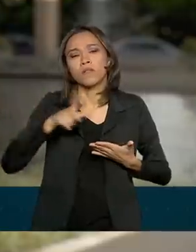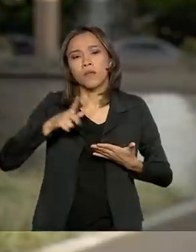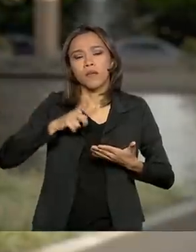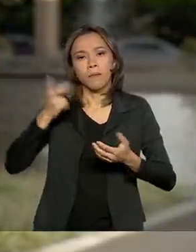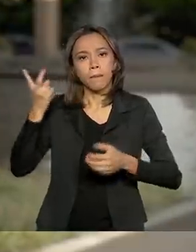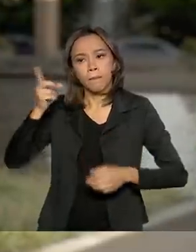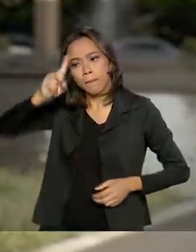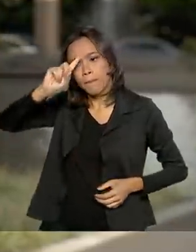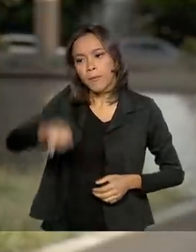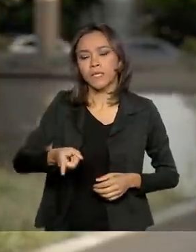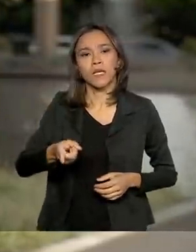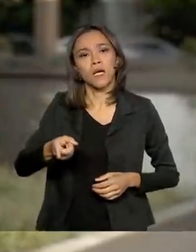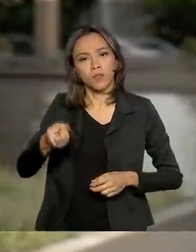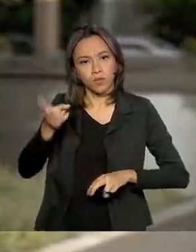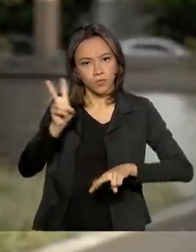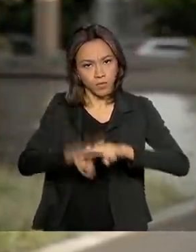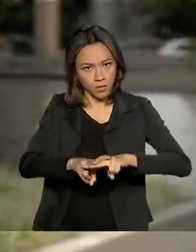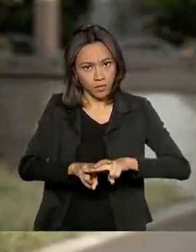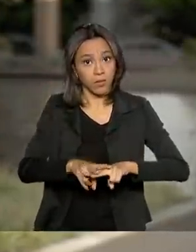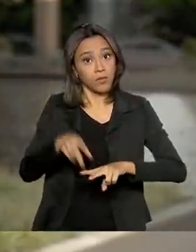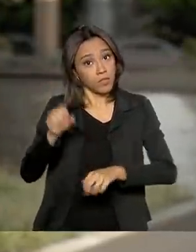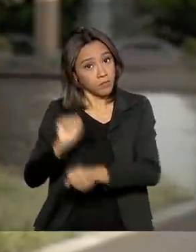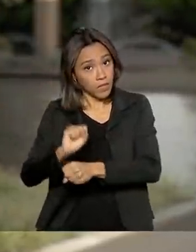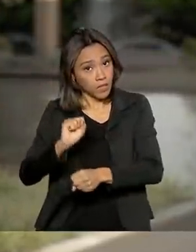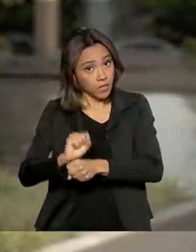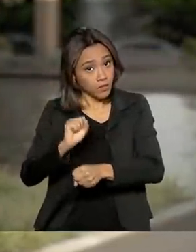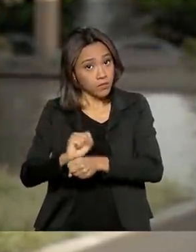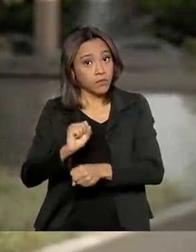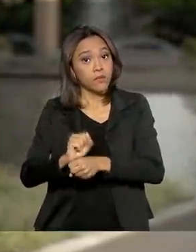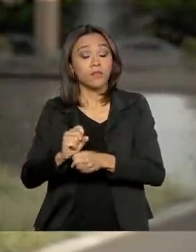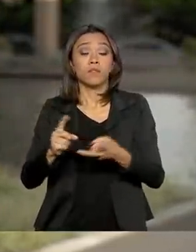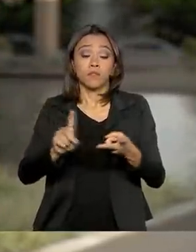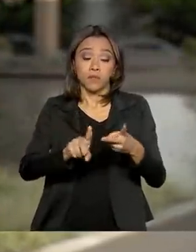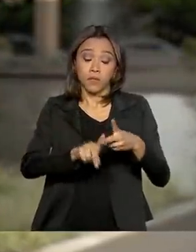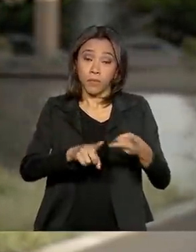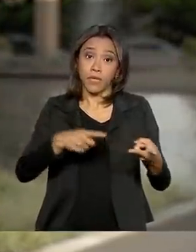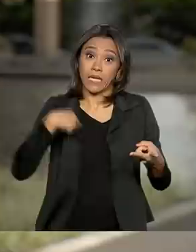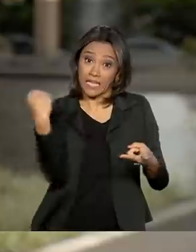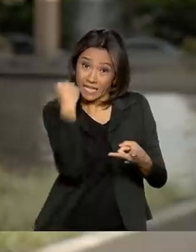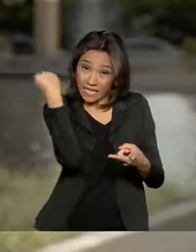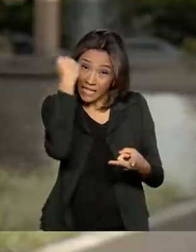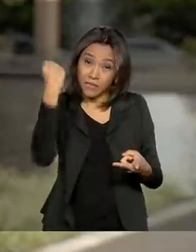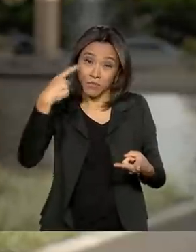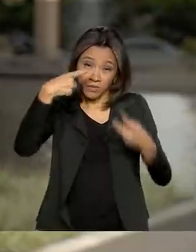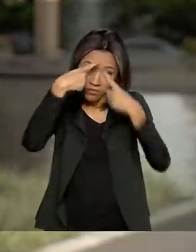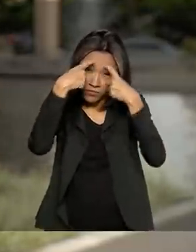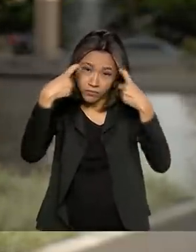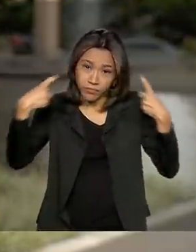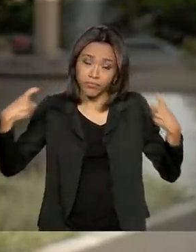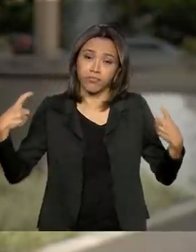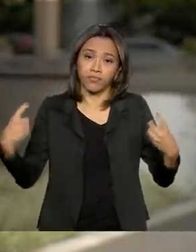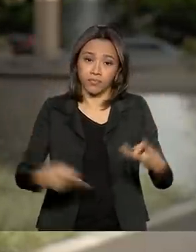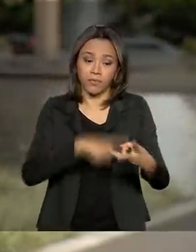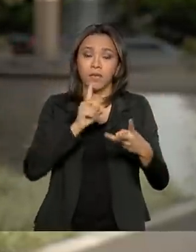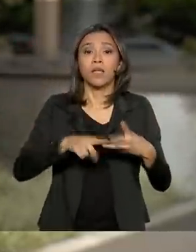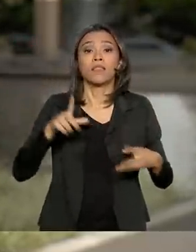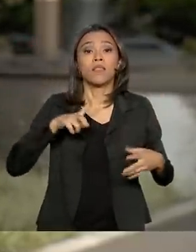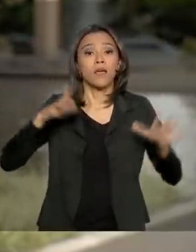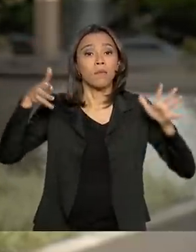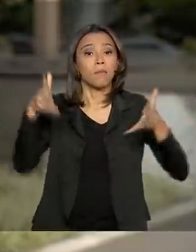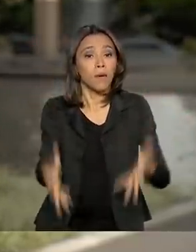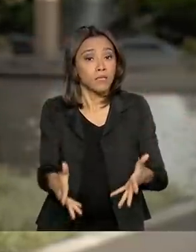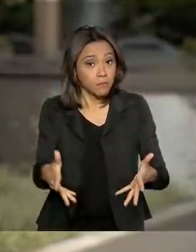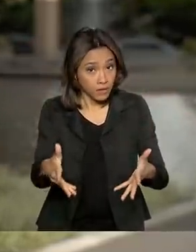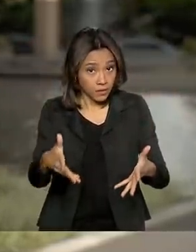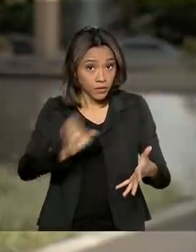aguardando o cumprimento, devem estar envolvidos em crimes graves e violentos, ter participação direta